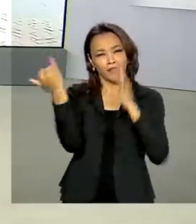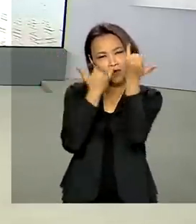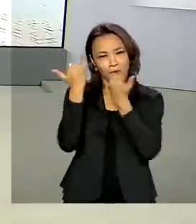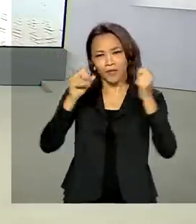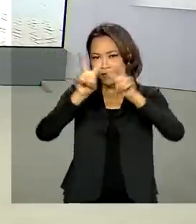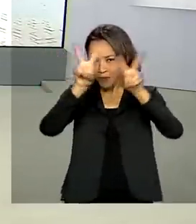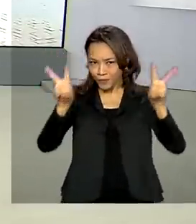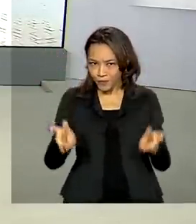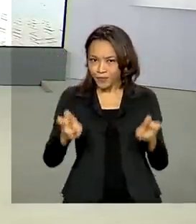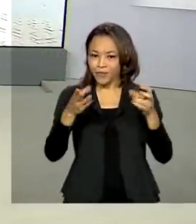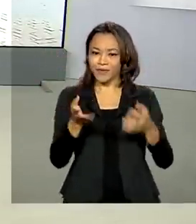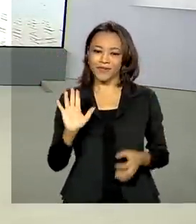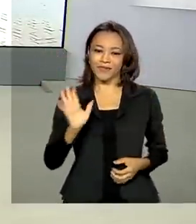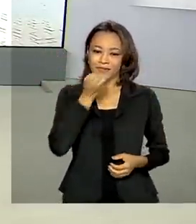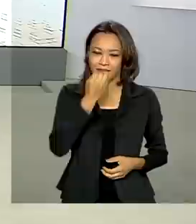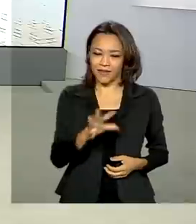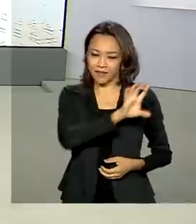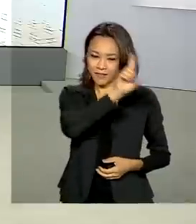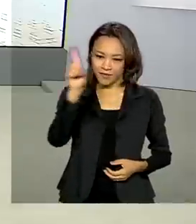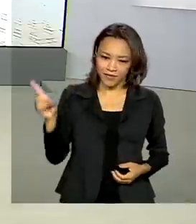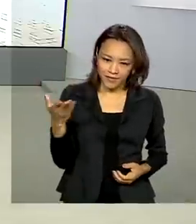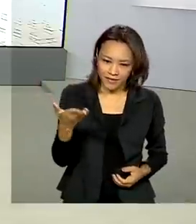esse assunto. Alessandra, bom dia para você.